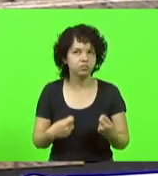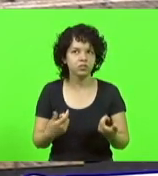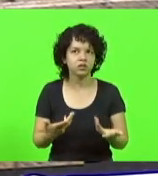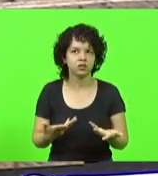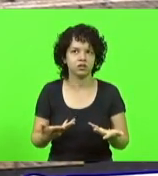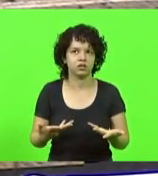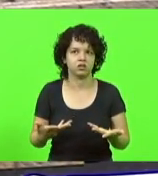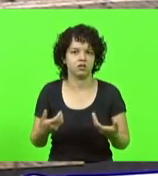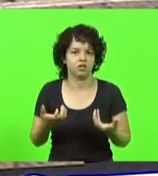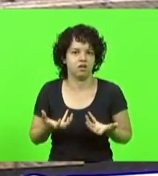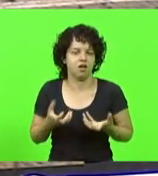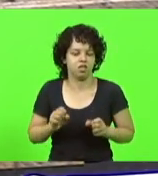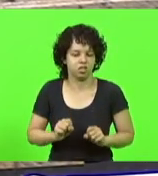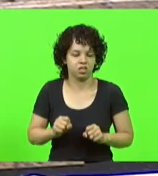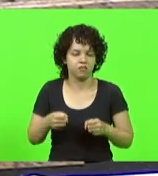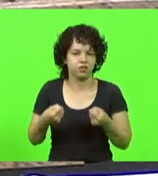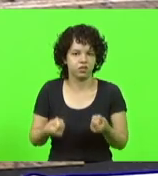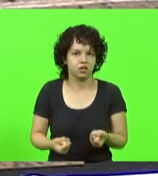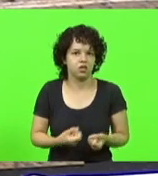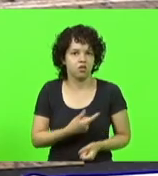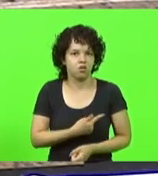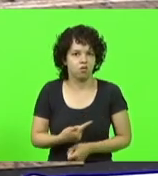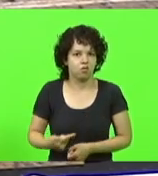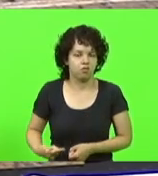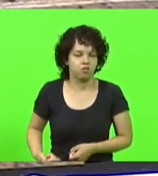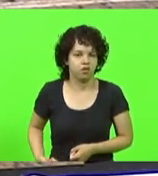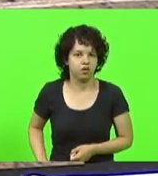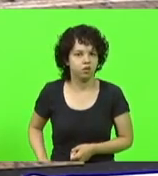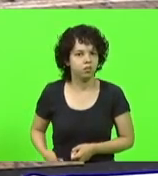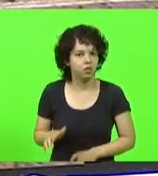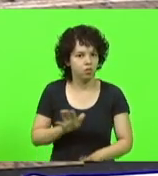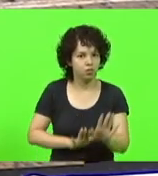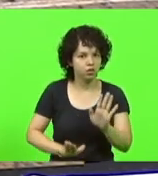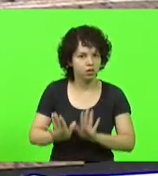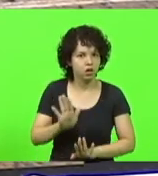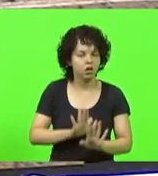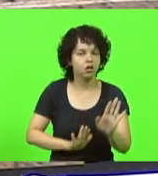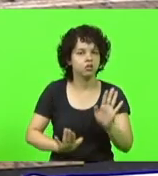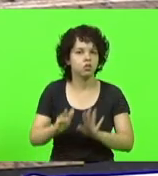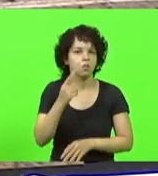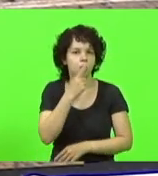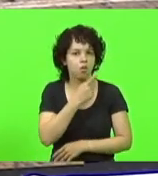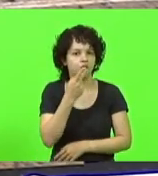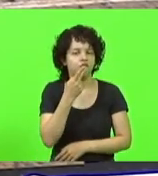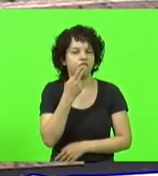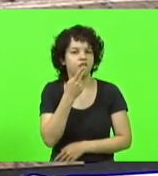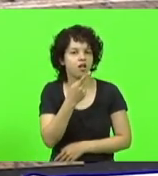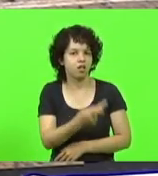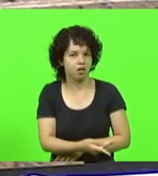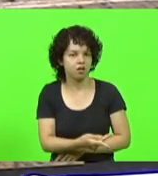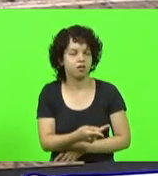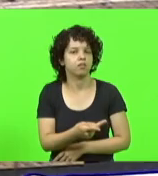se defender esse governo com identes, mas cuidado, boca com o que fala, antes de abrir a boca.